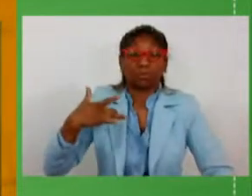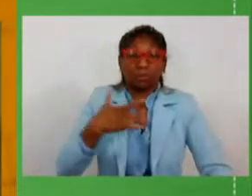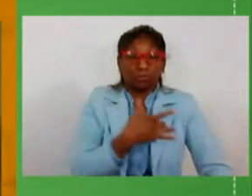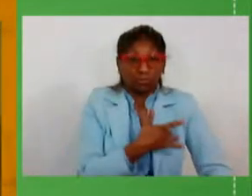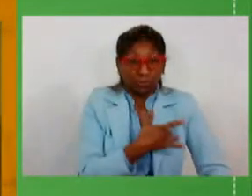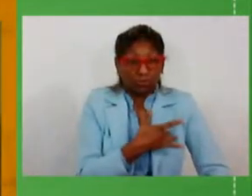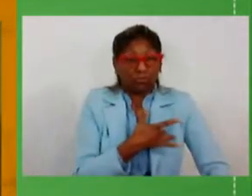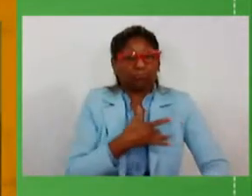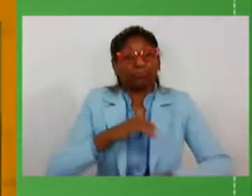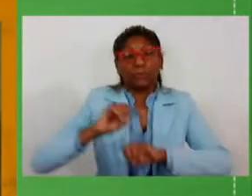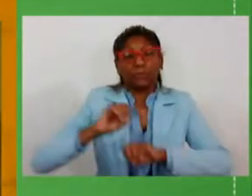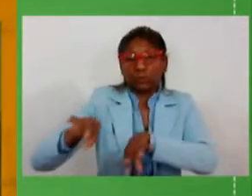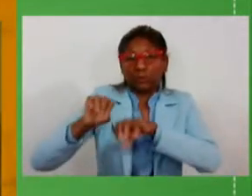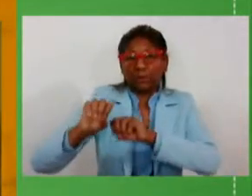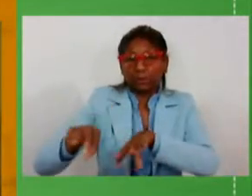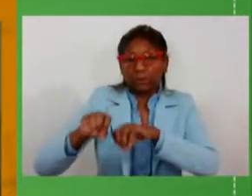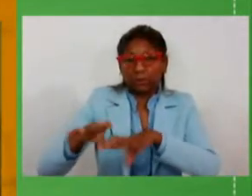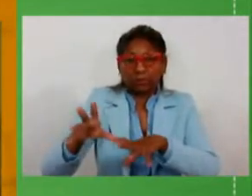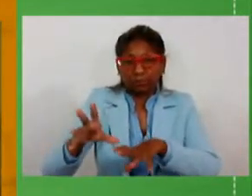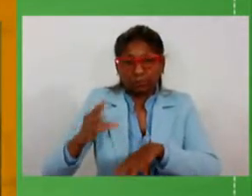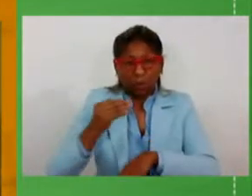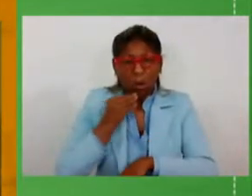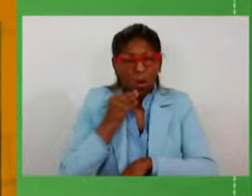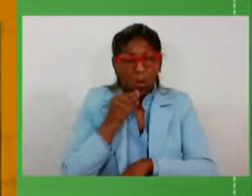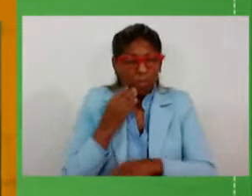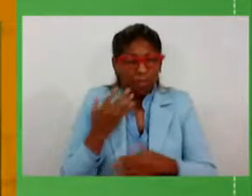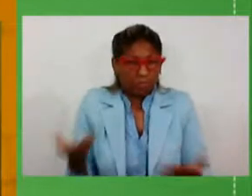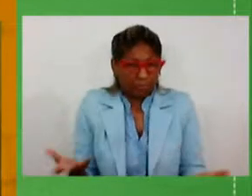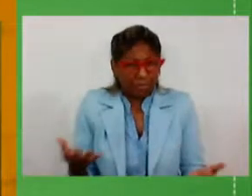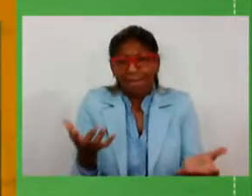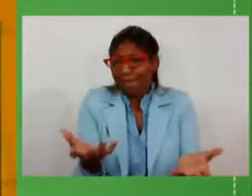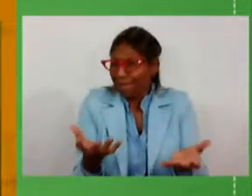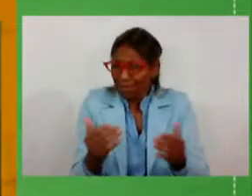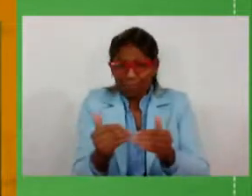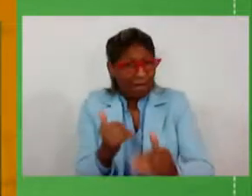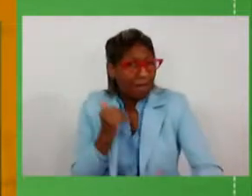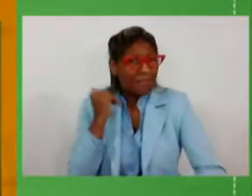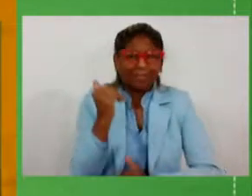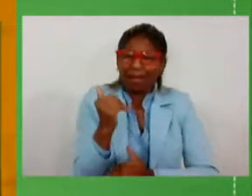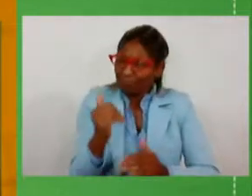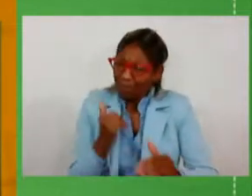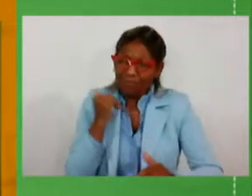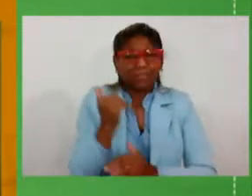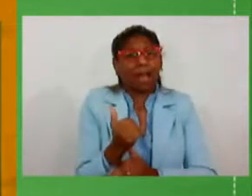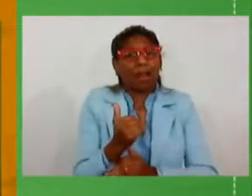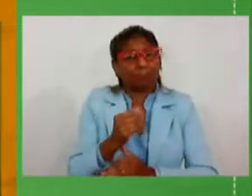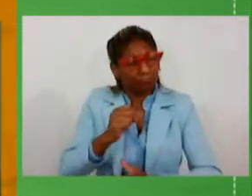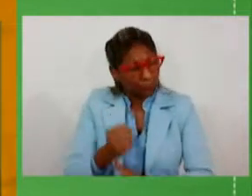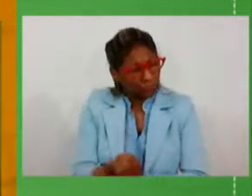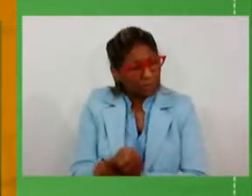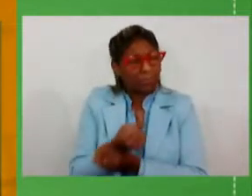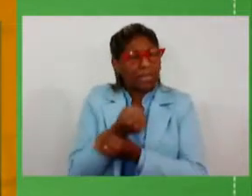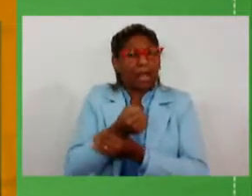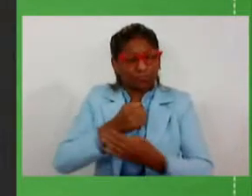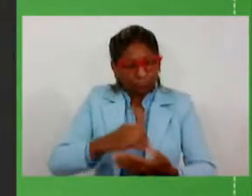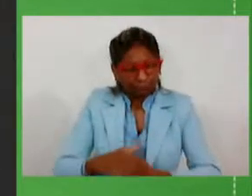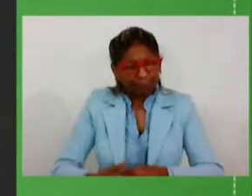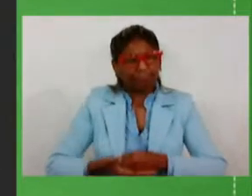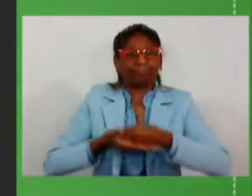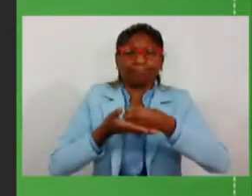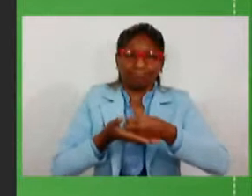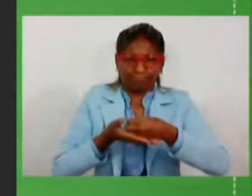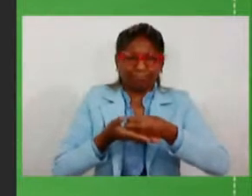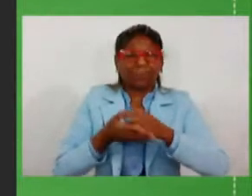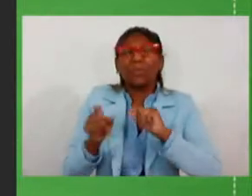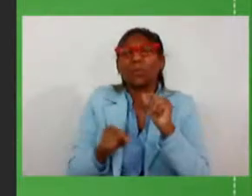com educação, é óbvio, e queremos avançar em tudo isso com sustentabilidade. E a sustentabilidade vem da